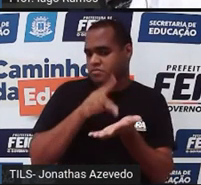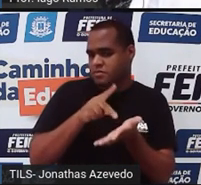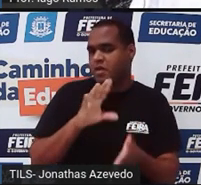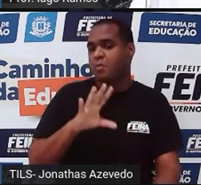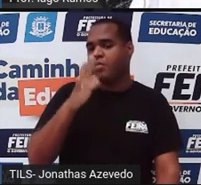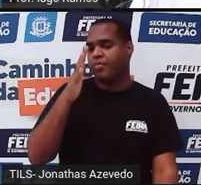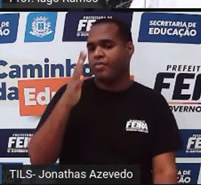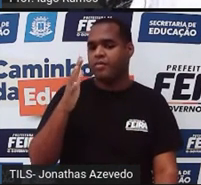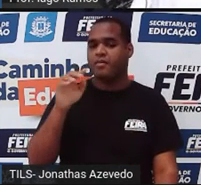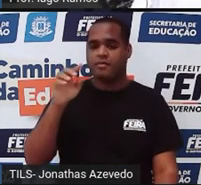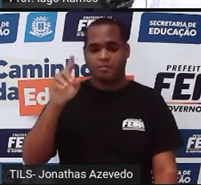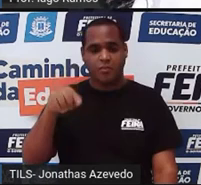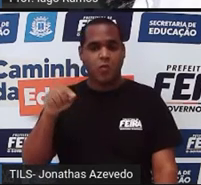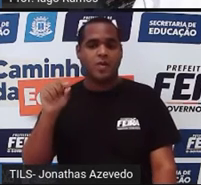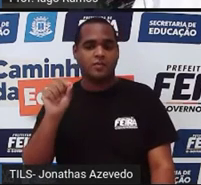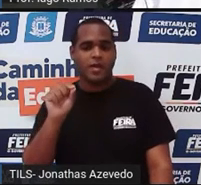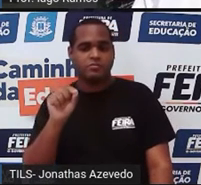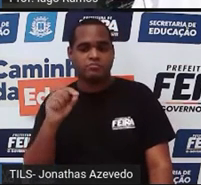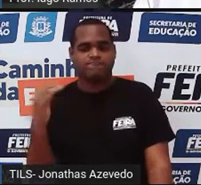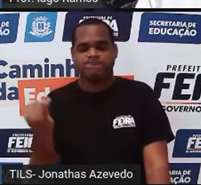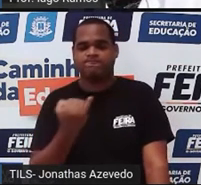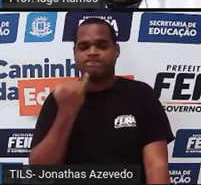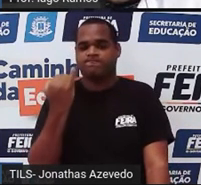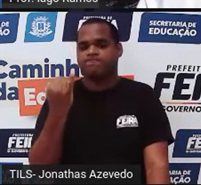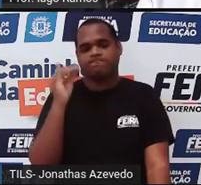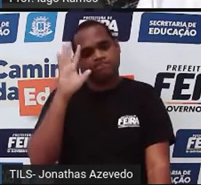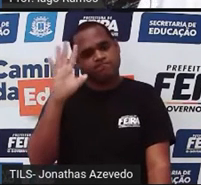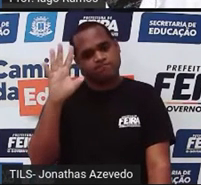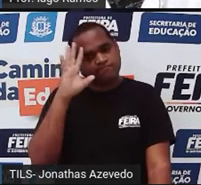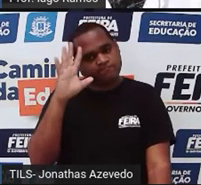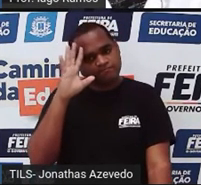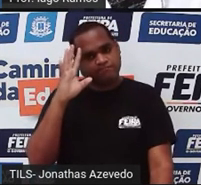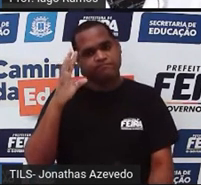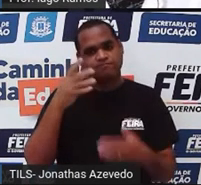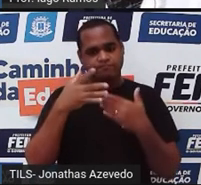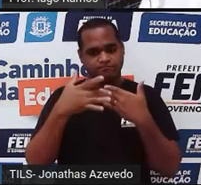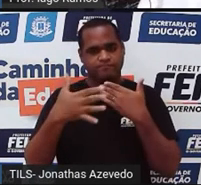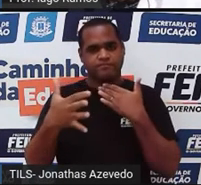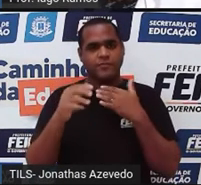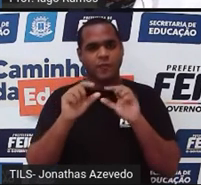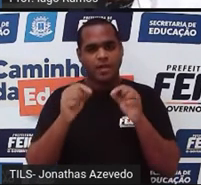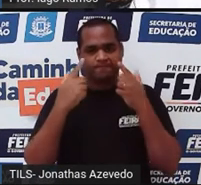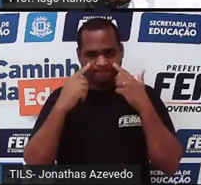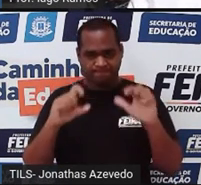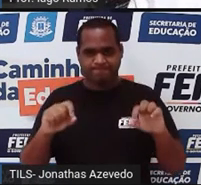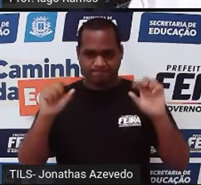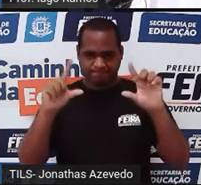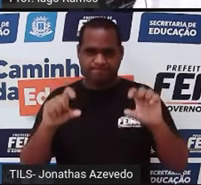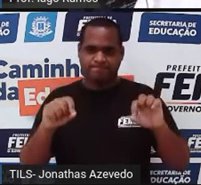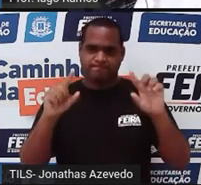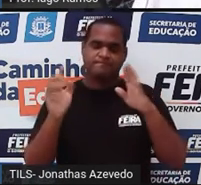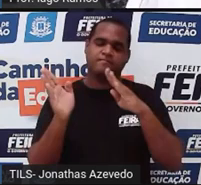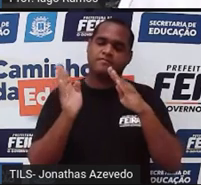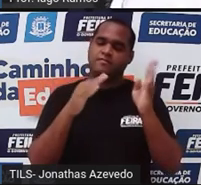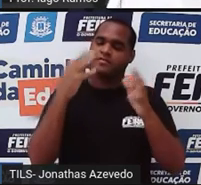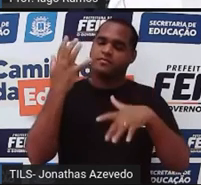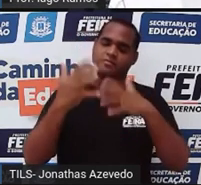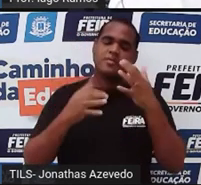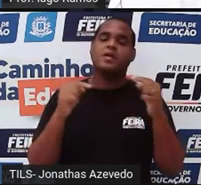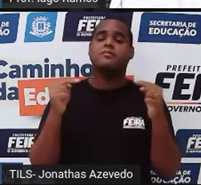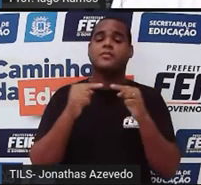essa situação do mundo real é interessante. Peço que você acompanhe com muita atenção as próximas telas, porque envolve